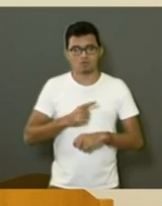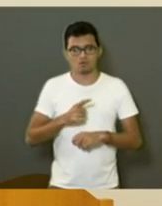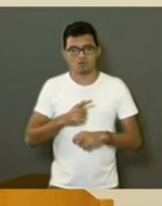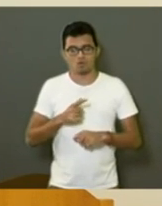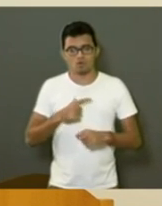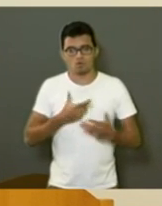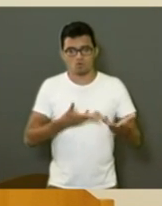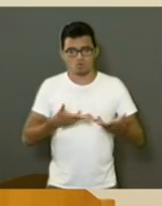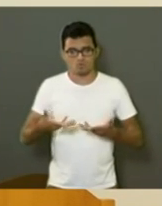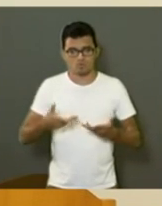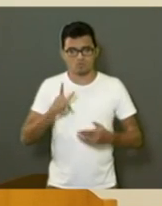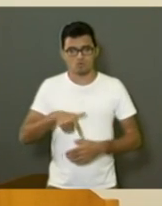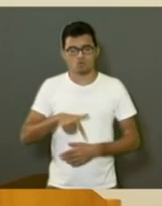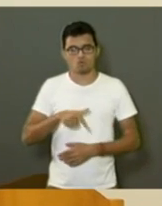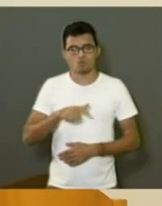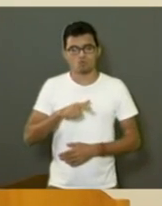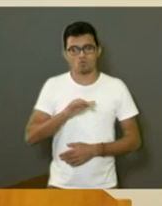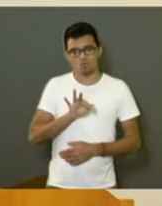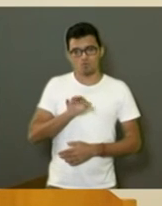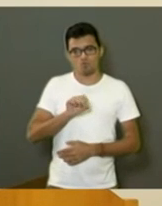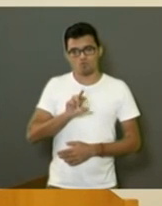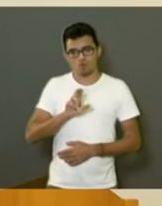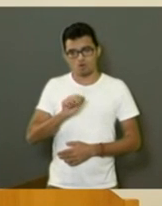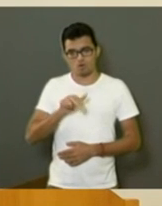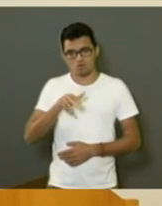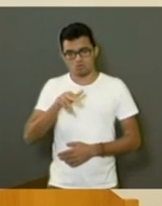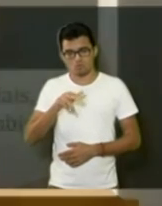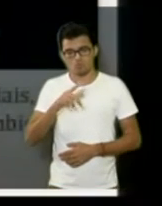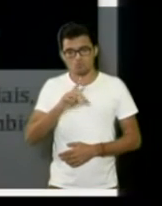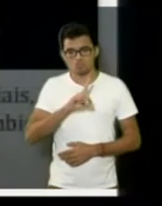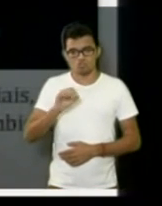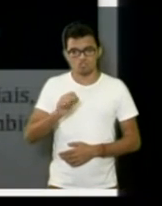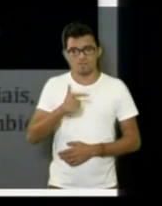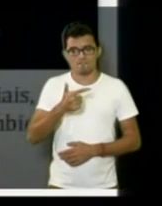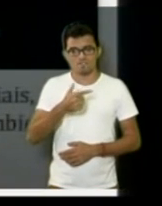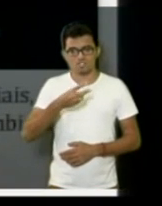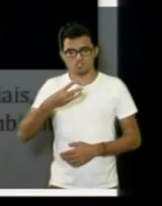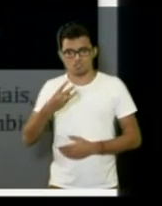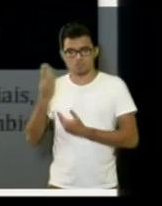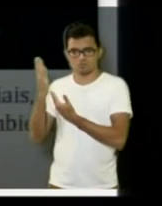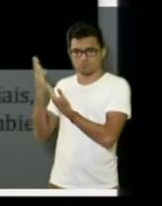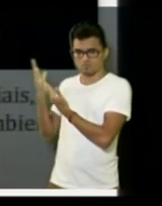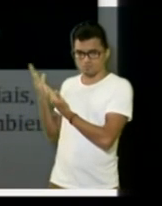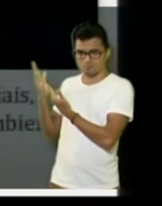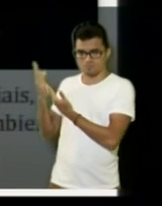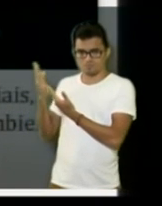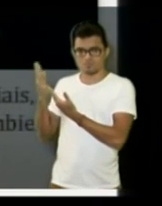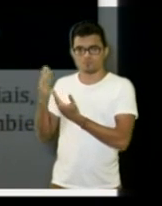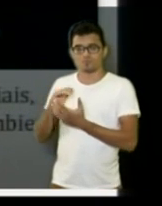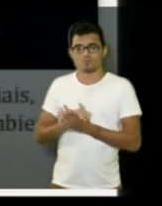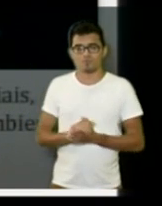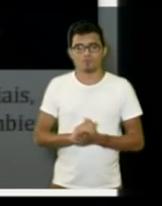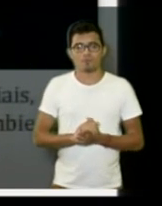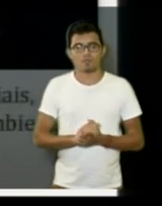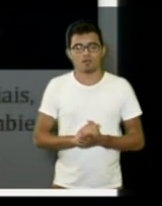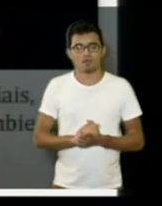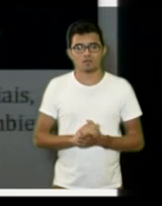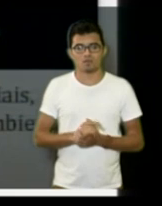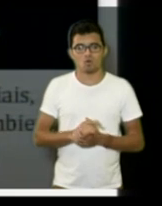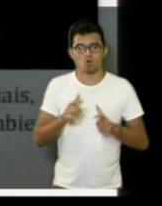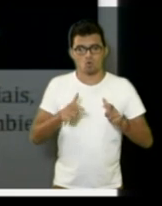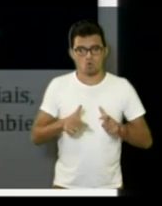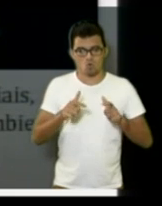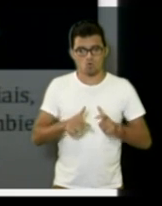o Fórum Social Mundial, que será do dia 23 a 27, agora de janeiro de 2017, em Porto